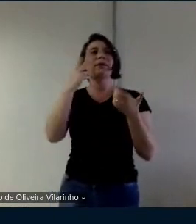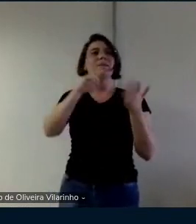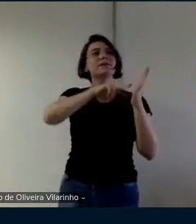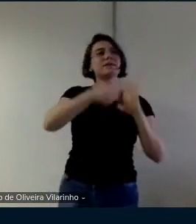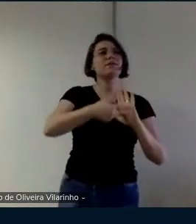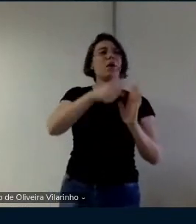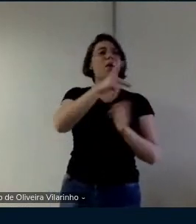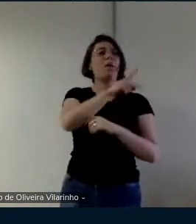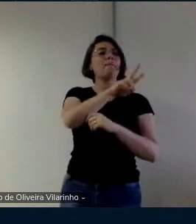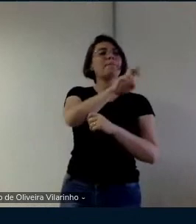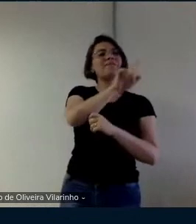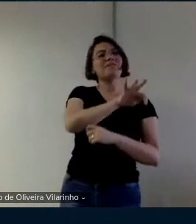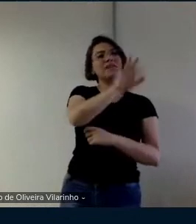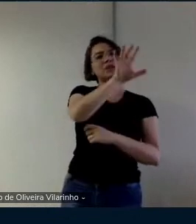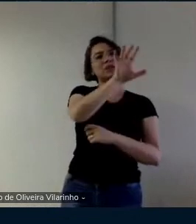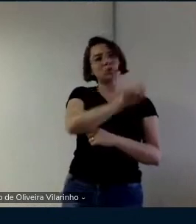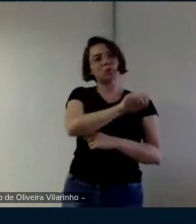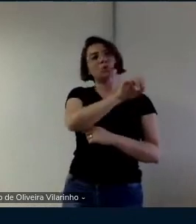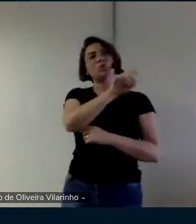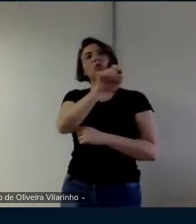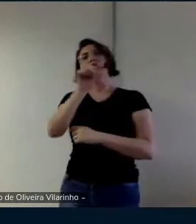que a gente tem um